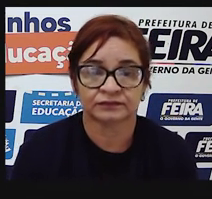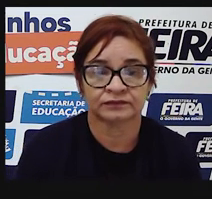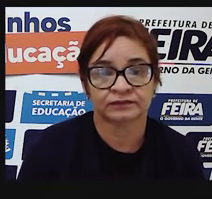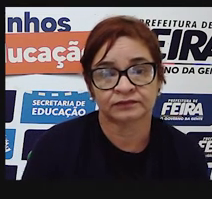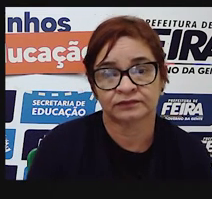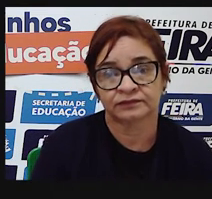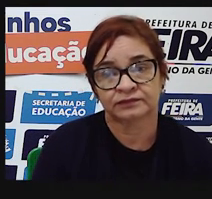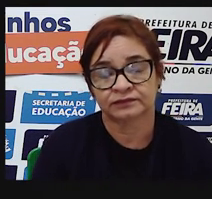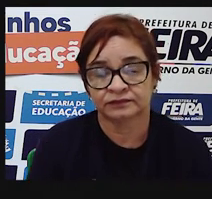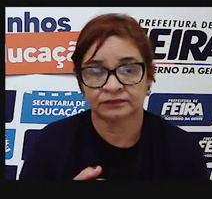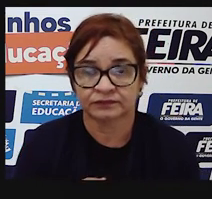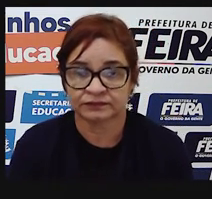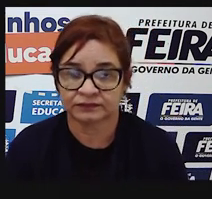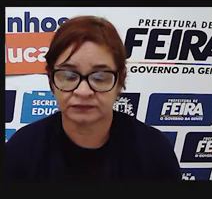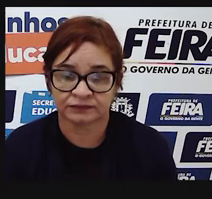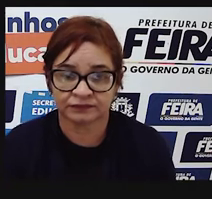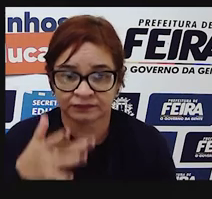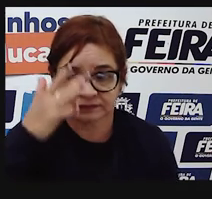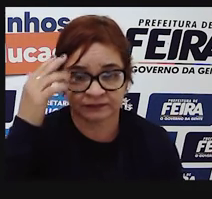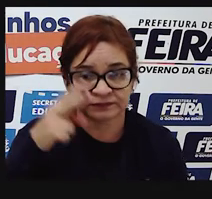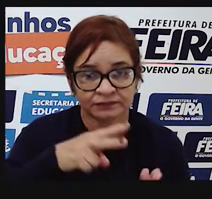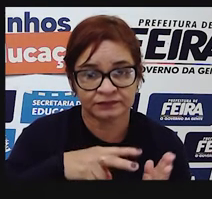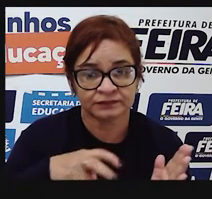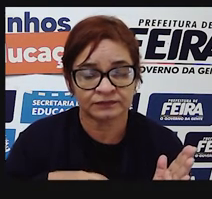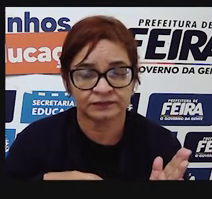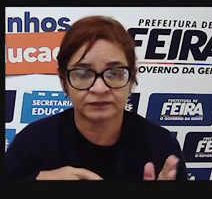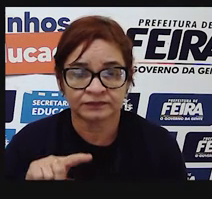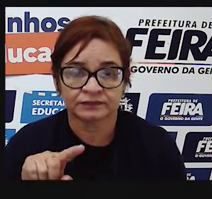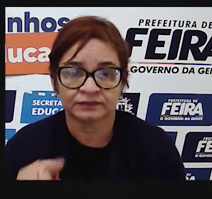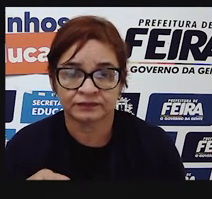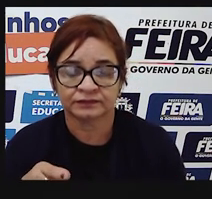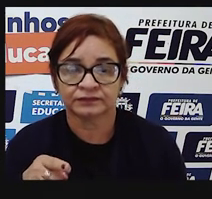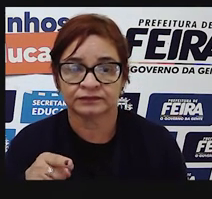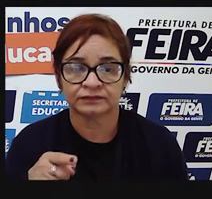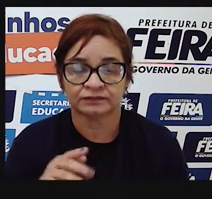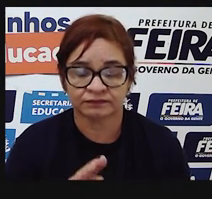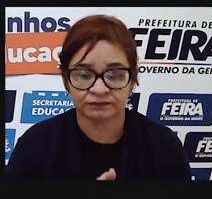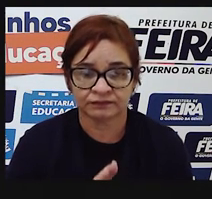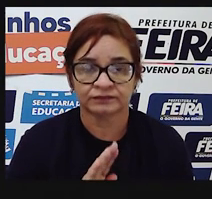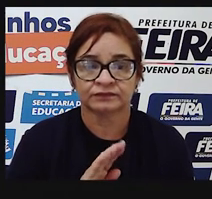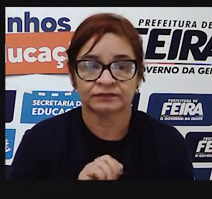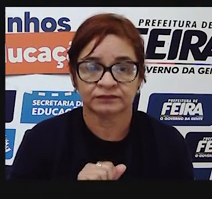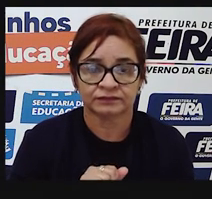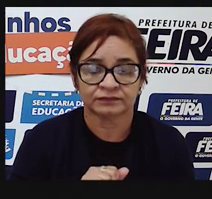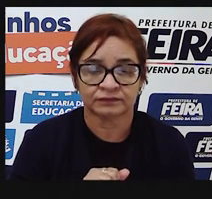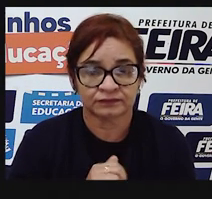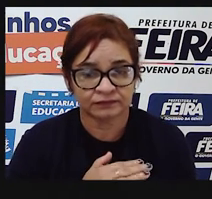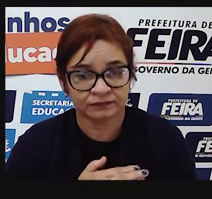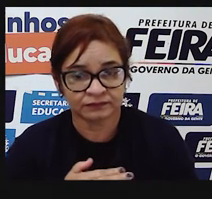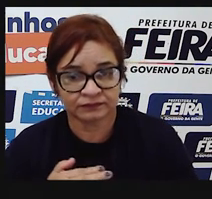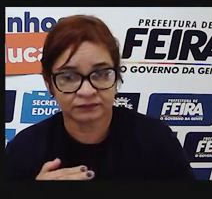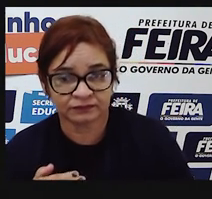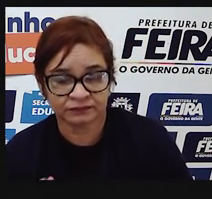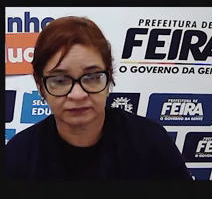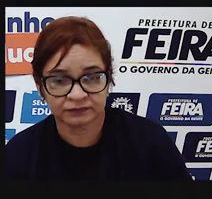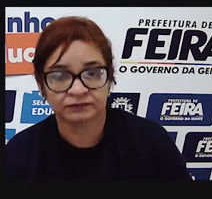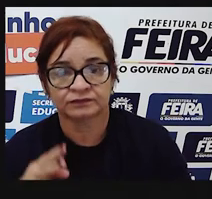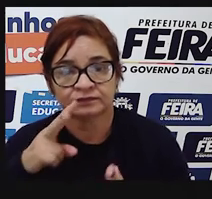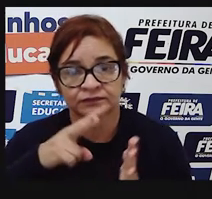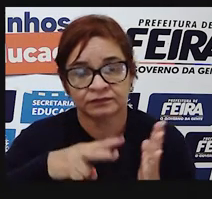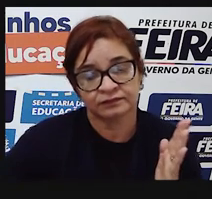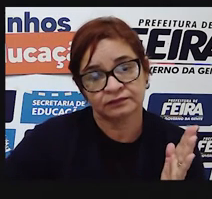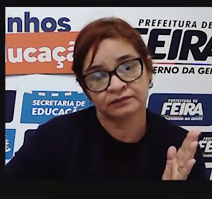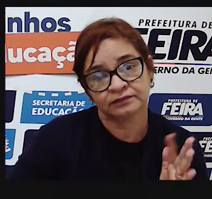quando a pessoa lê o que você escreveu e vê a vírgula, ela vai dar uma pequena pausa antes de prosseguir a leitura das frases